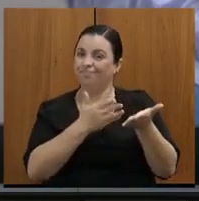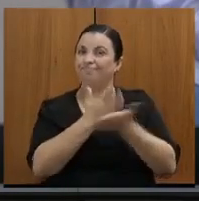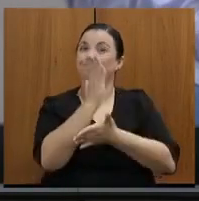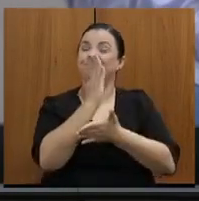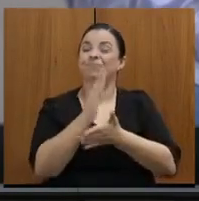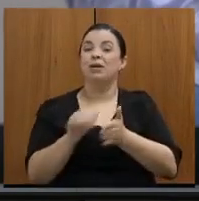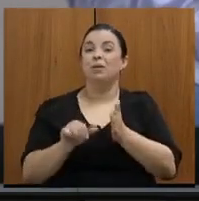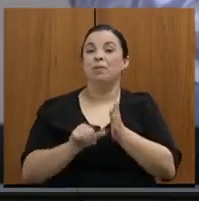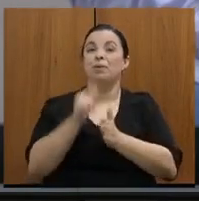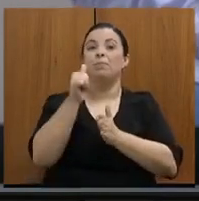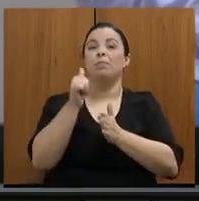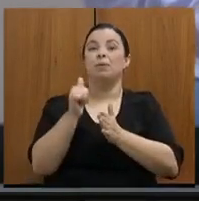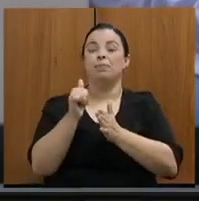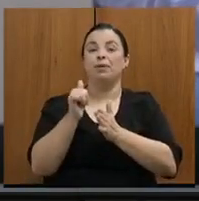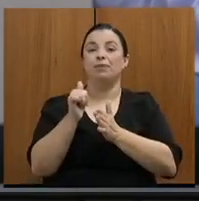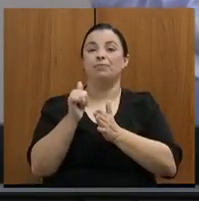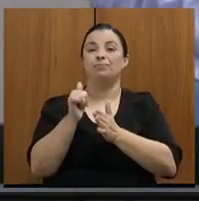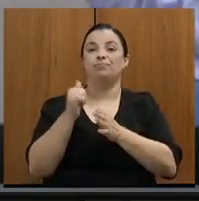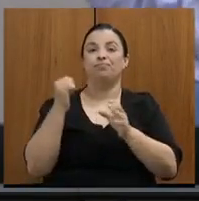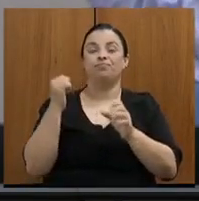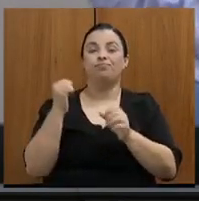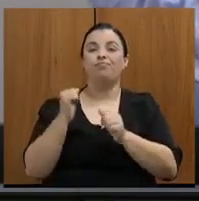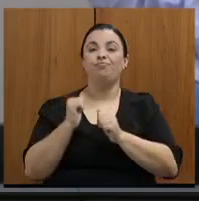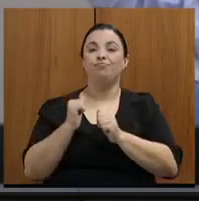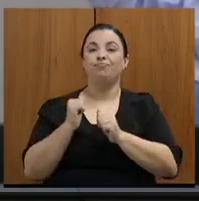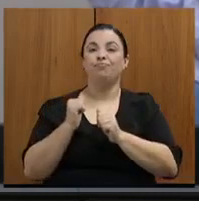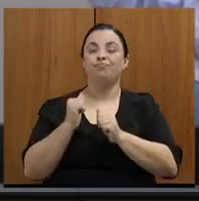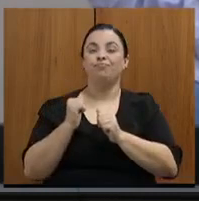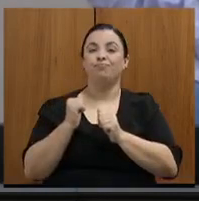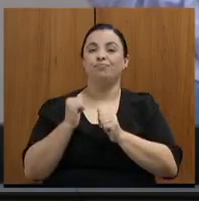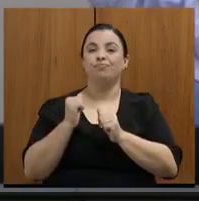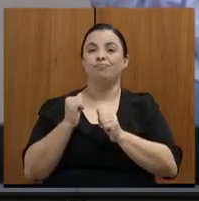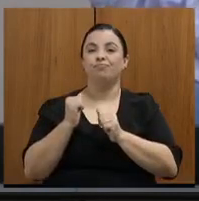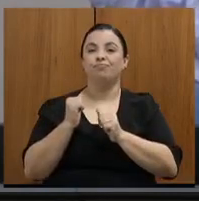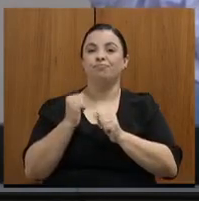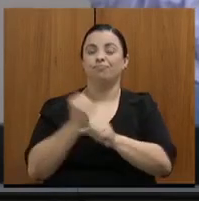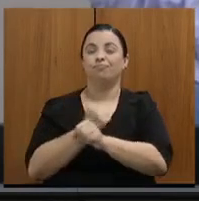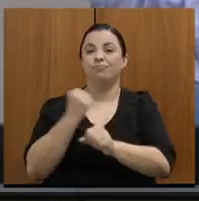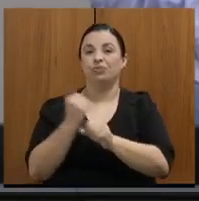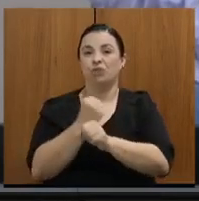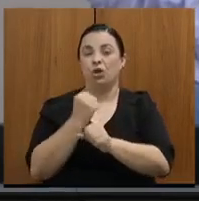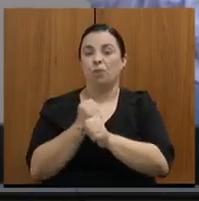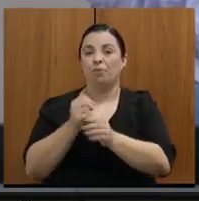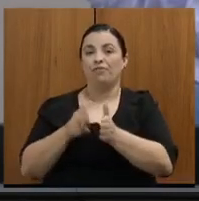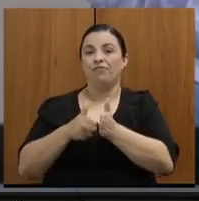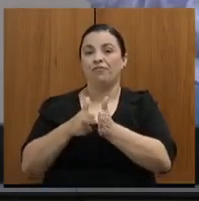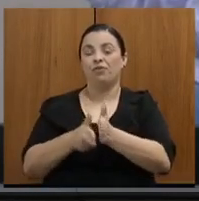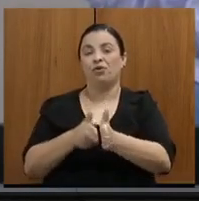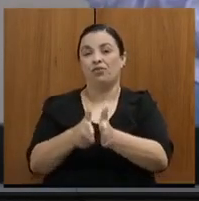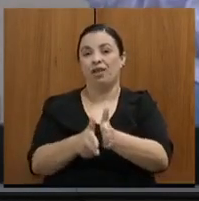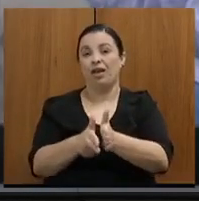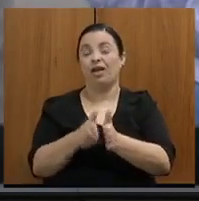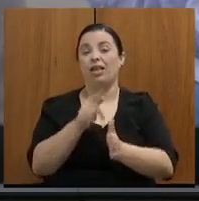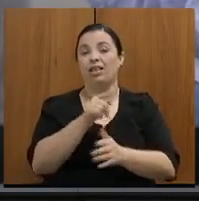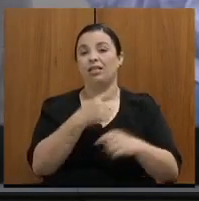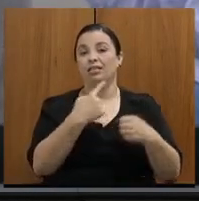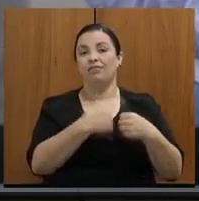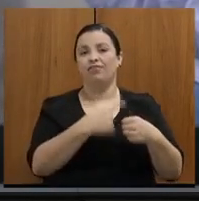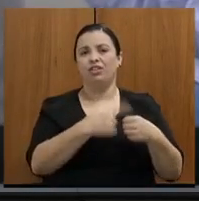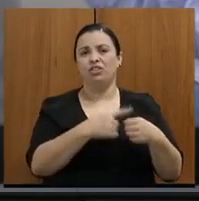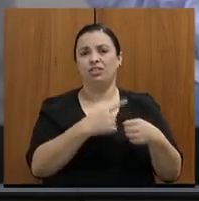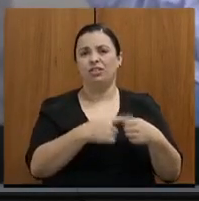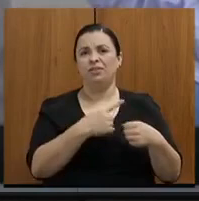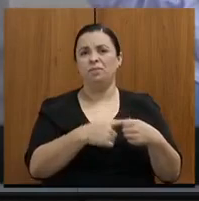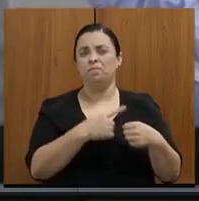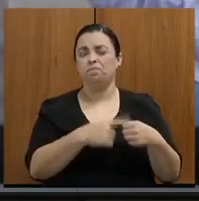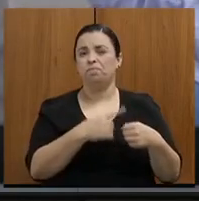operação ferroviária, de Varginha a Lavras, pela empresa Ferrovia Sul